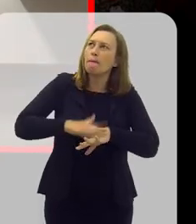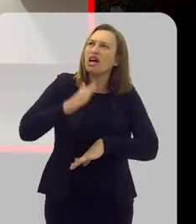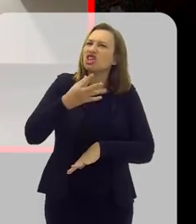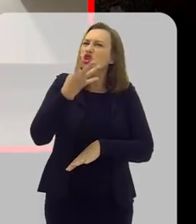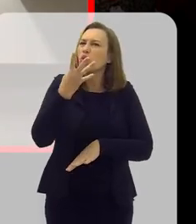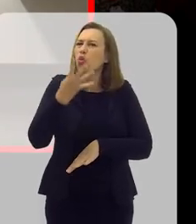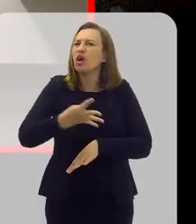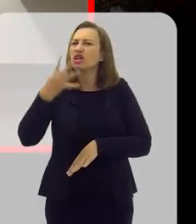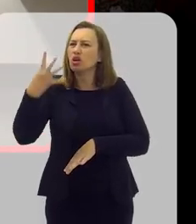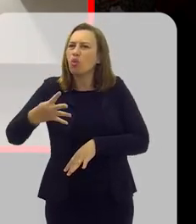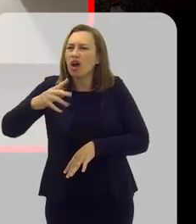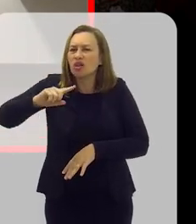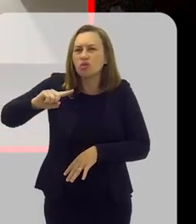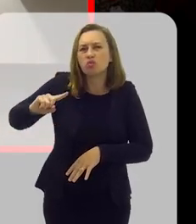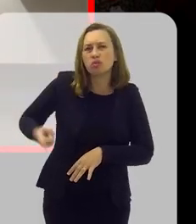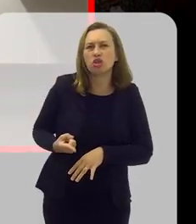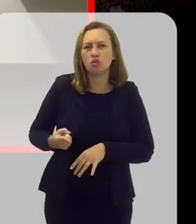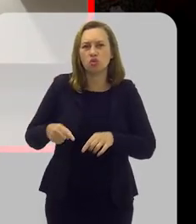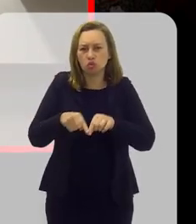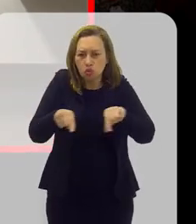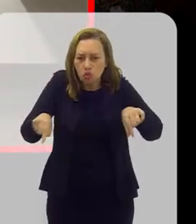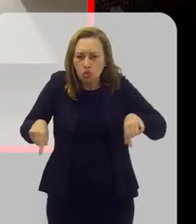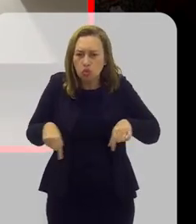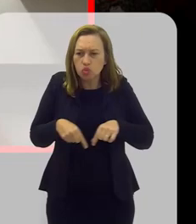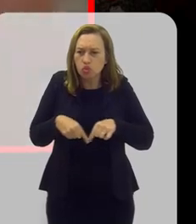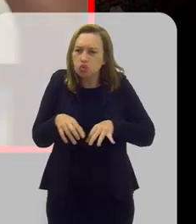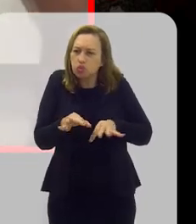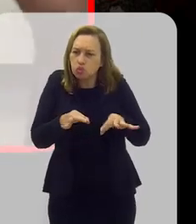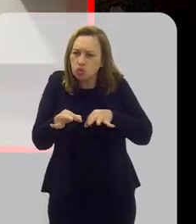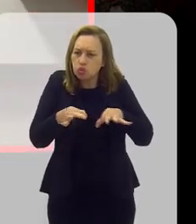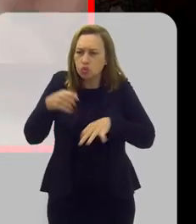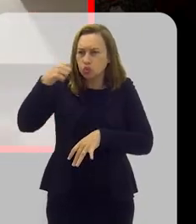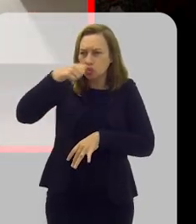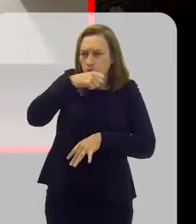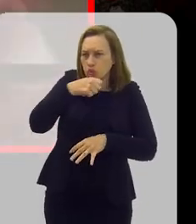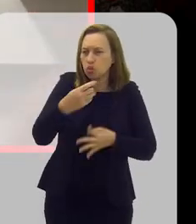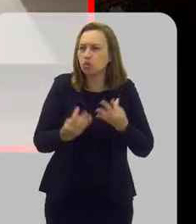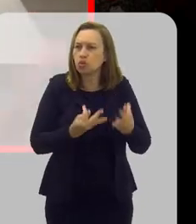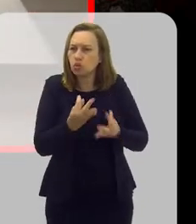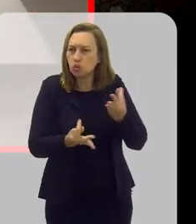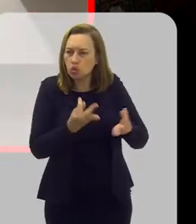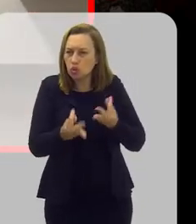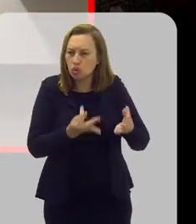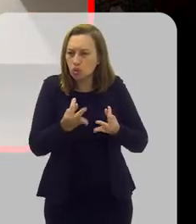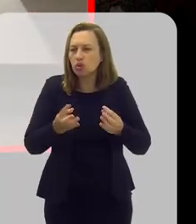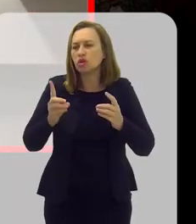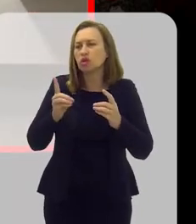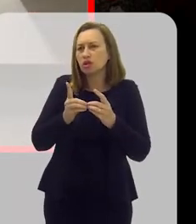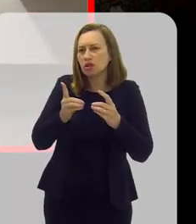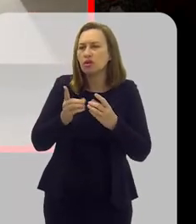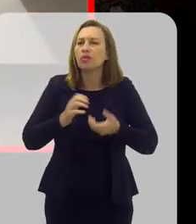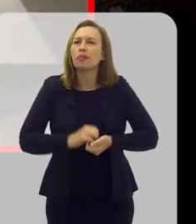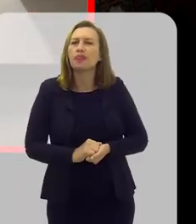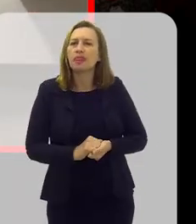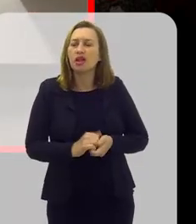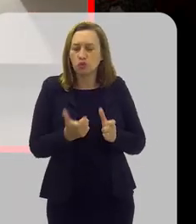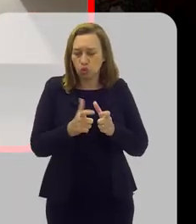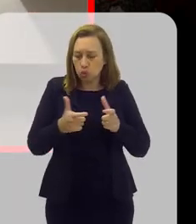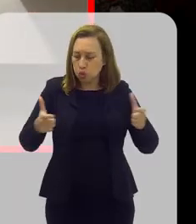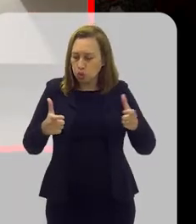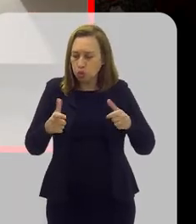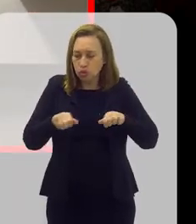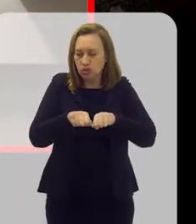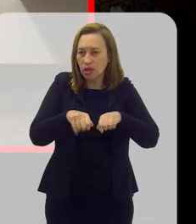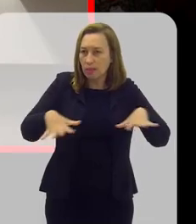já mais de 44 mil procedimentos, né? Porque a gente nasceu bem pequenininho lá atrás e veio crescendo. Na